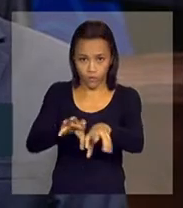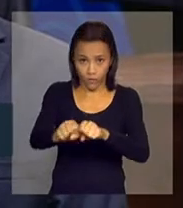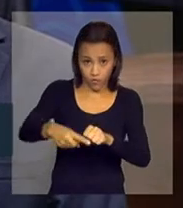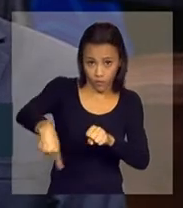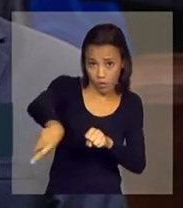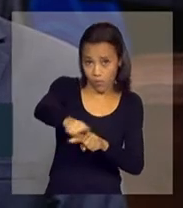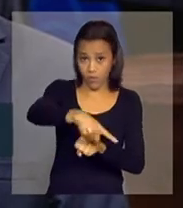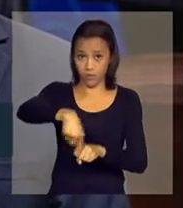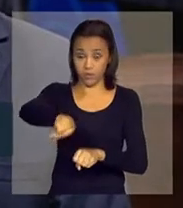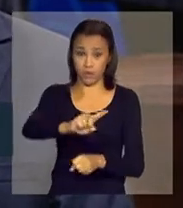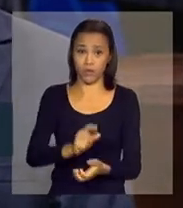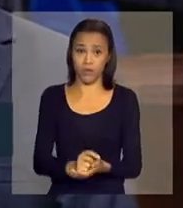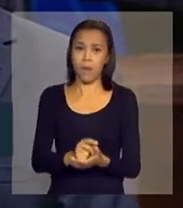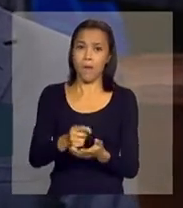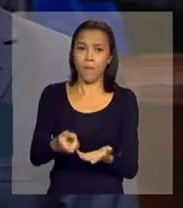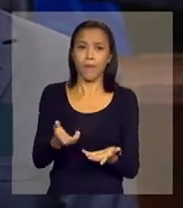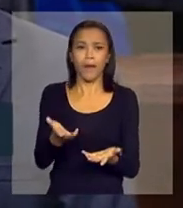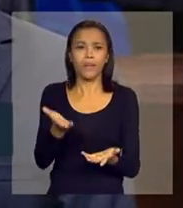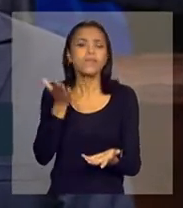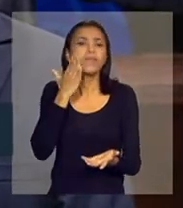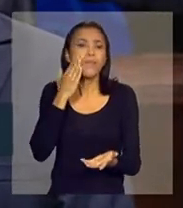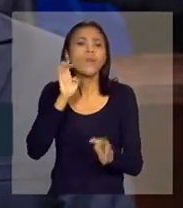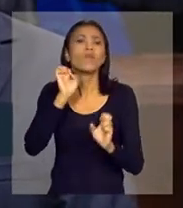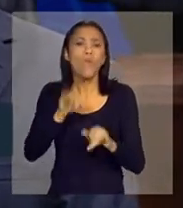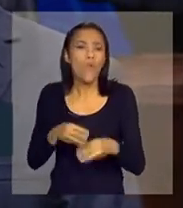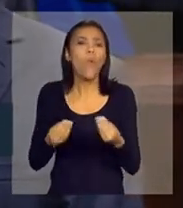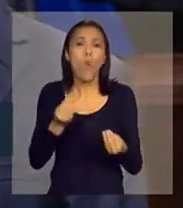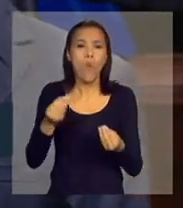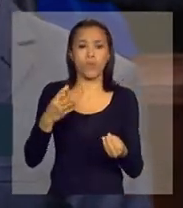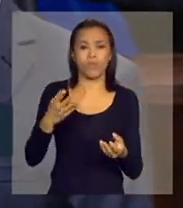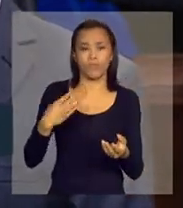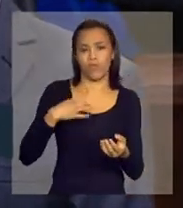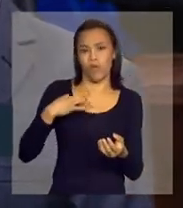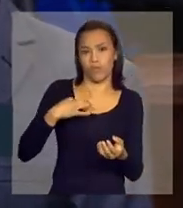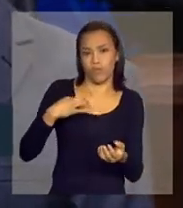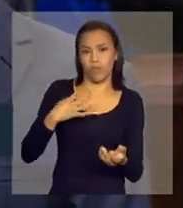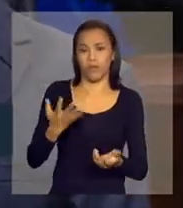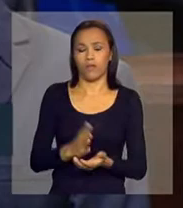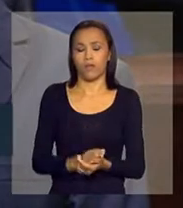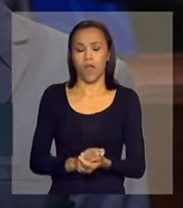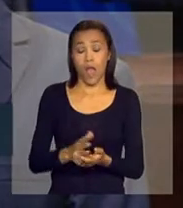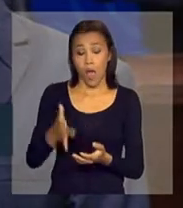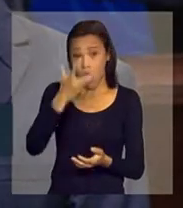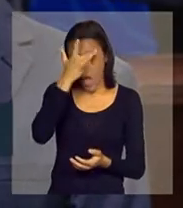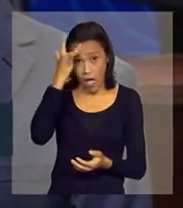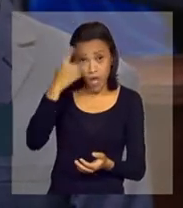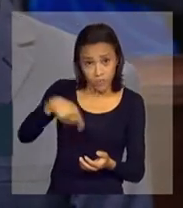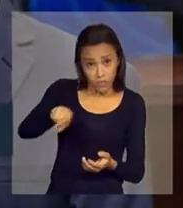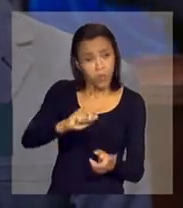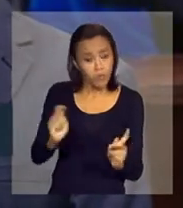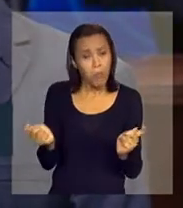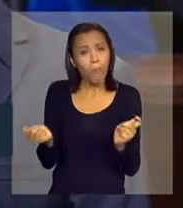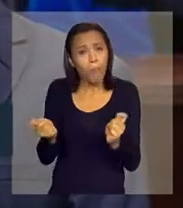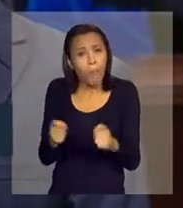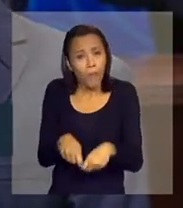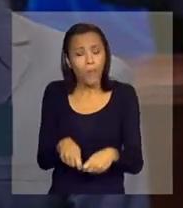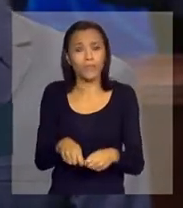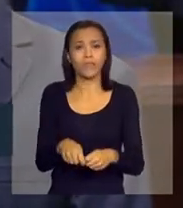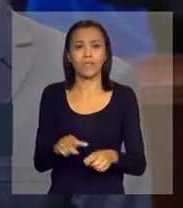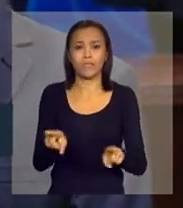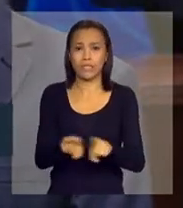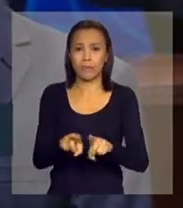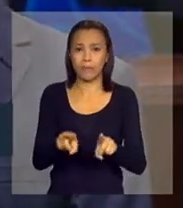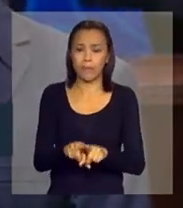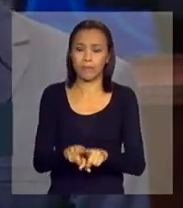essa prática de voluntariado. As pessoas, naturalmente, poderão ter, com